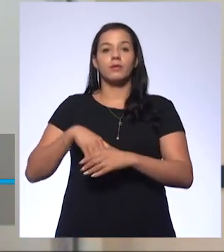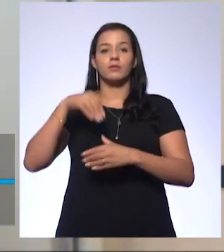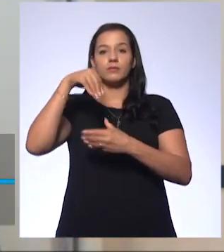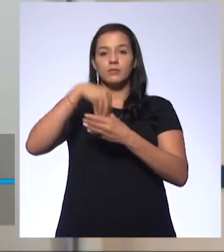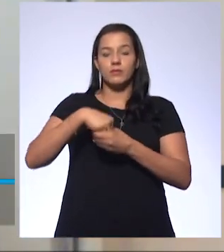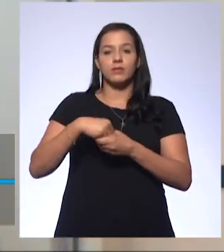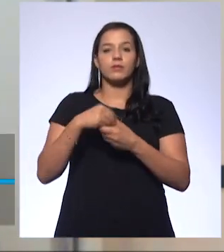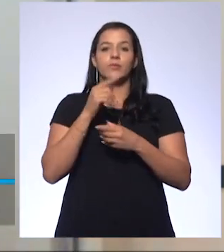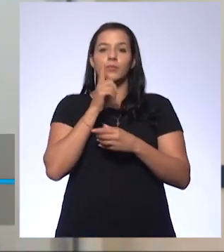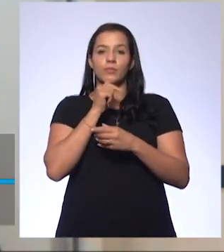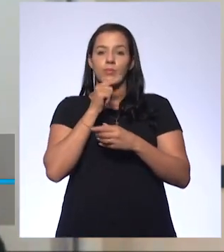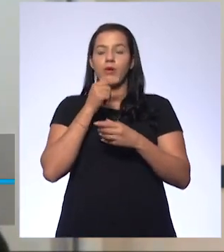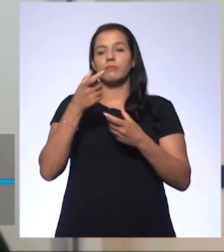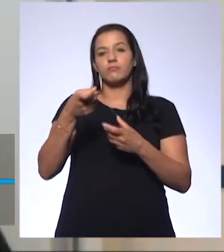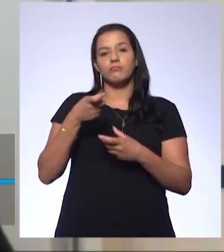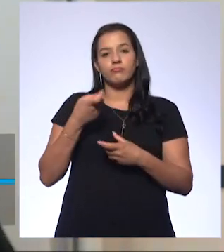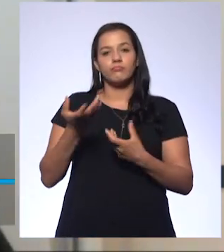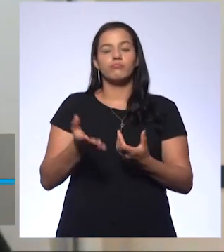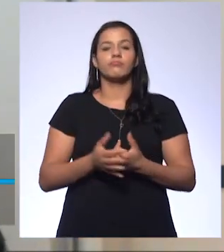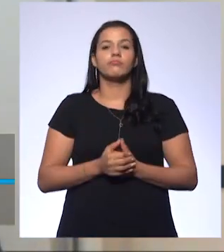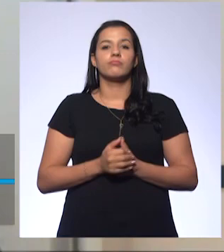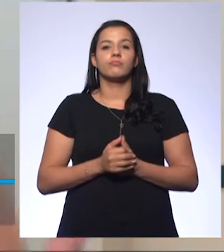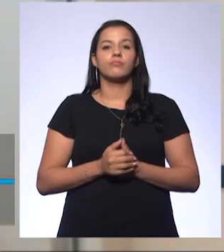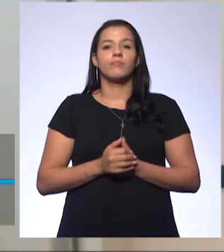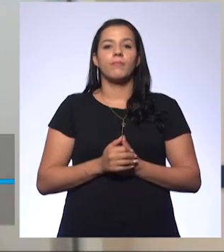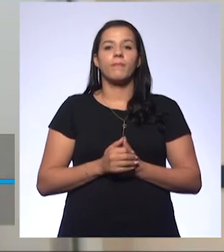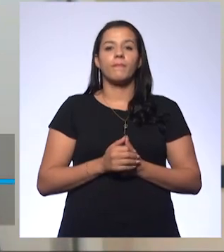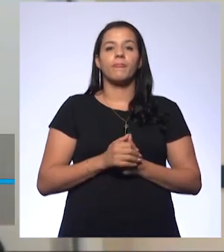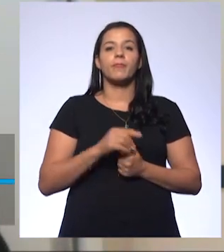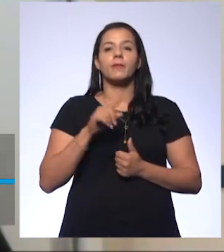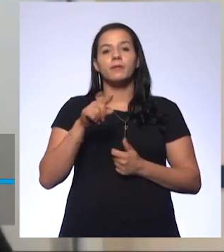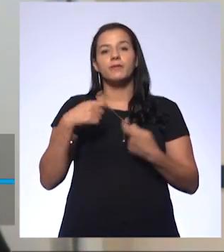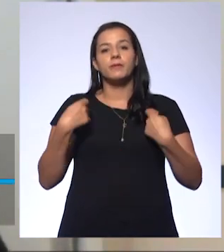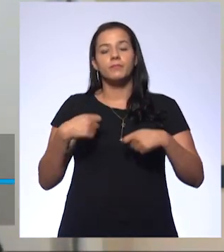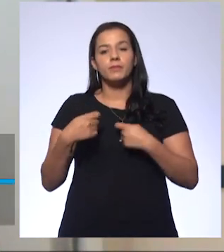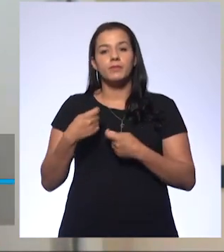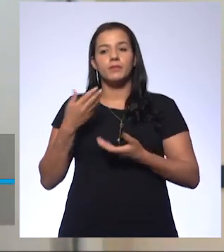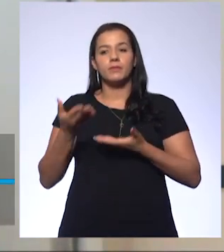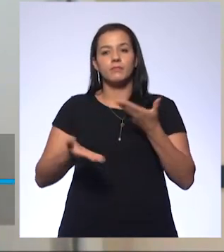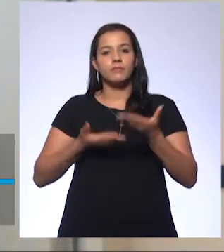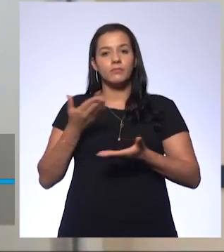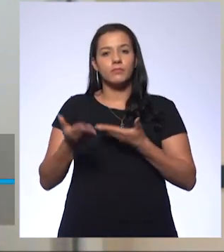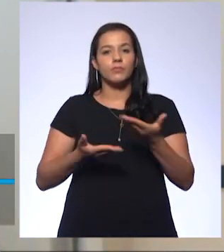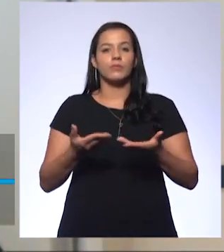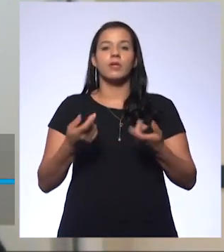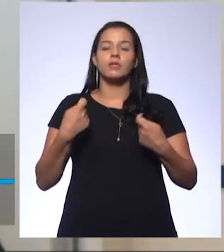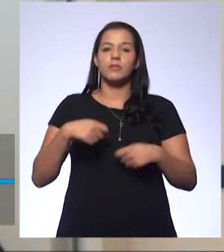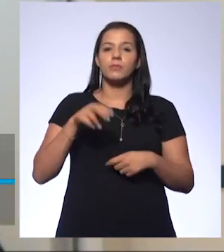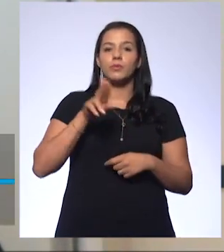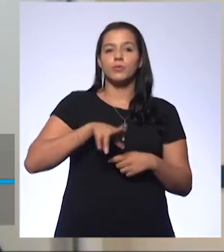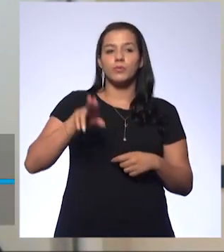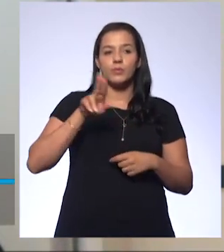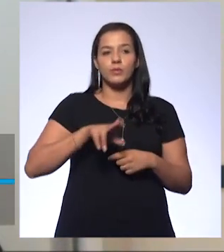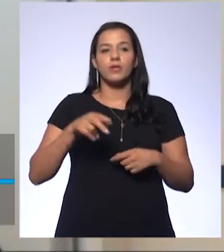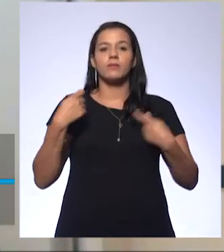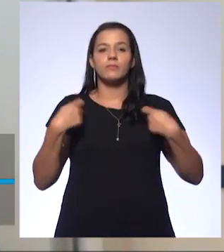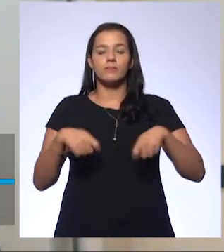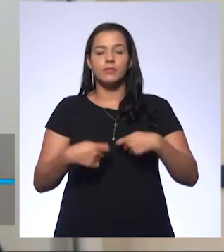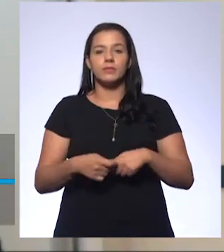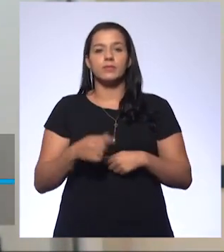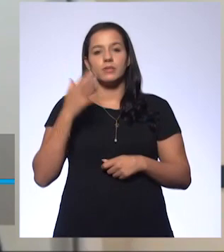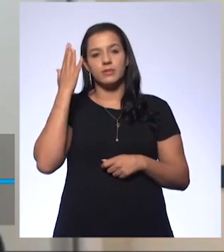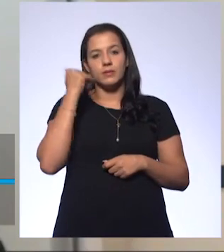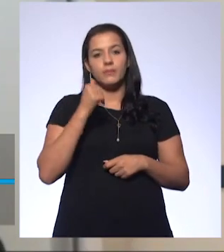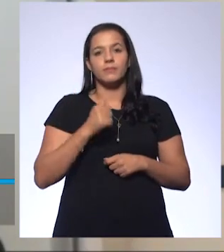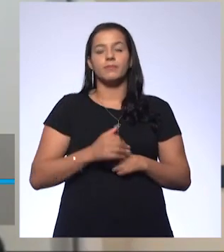solução X. Você tem que calibrar esse equipamento. Todas as vezes que for usar, tem que ser calibrado